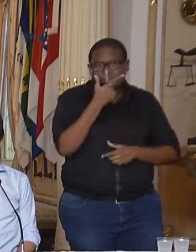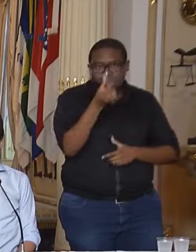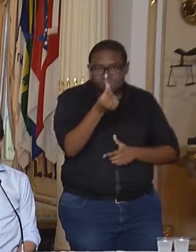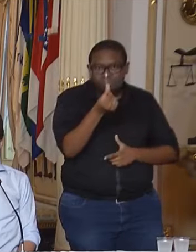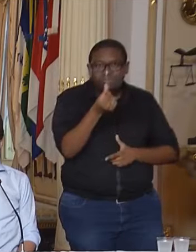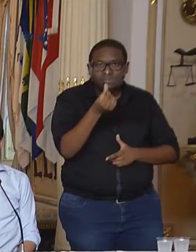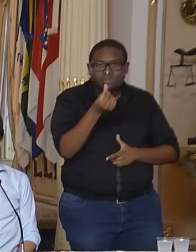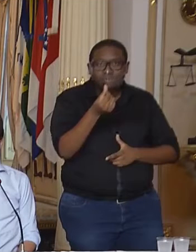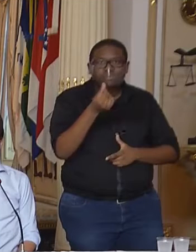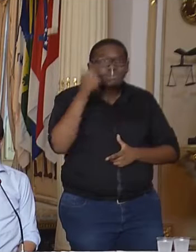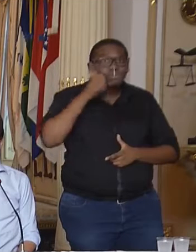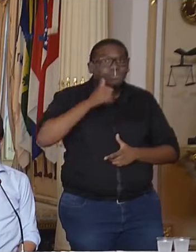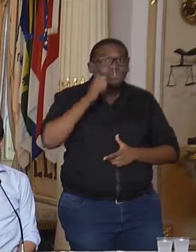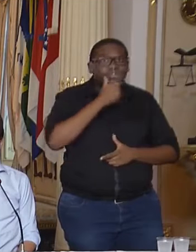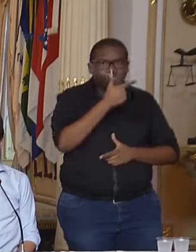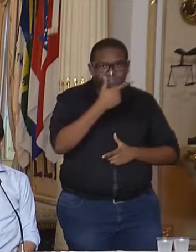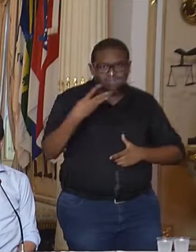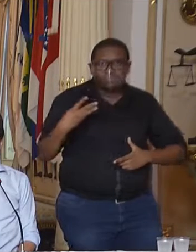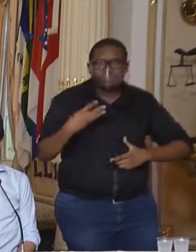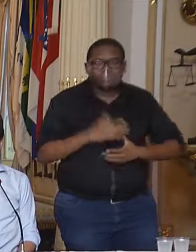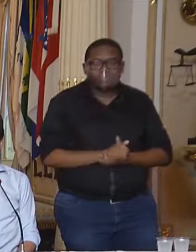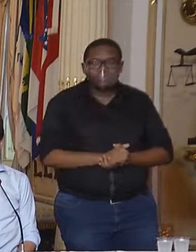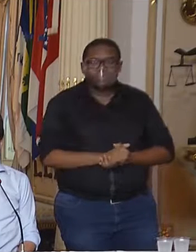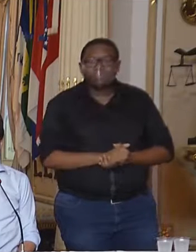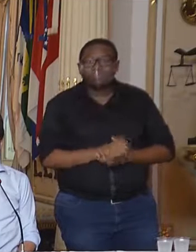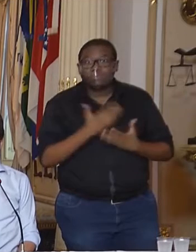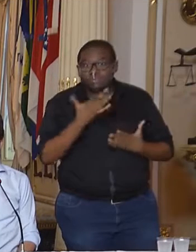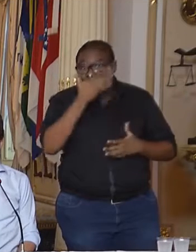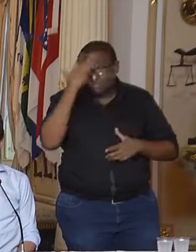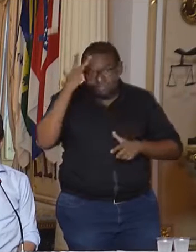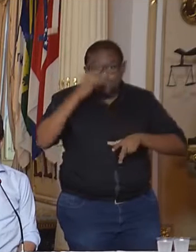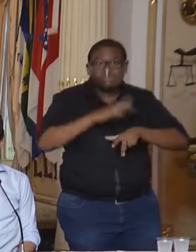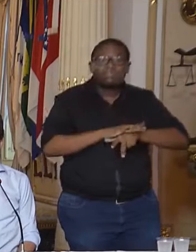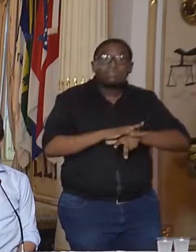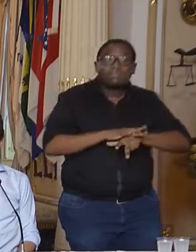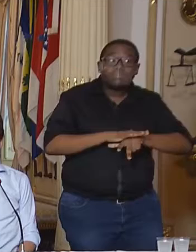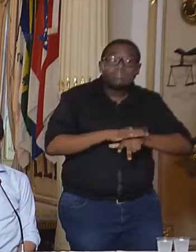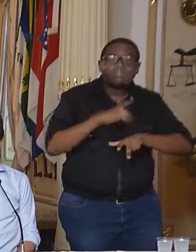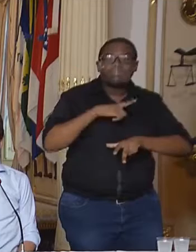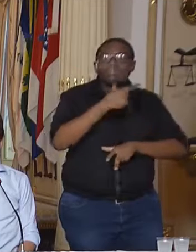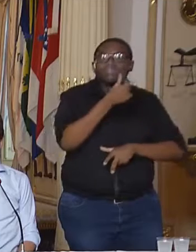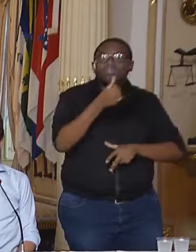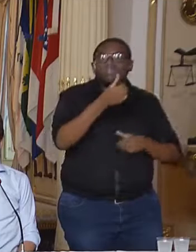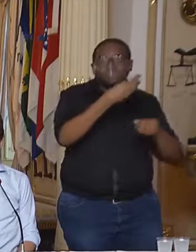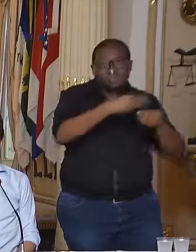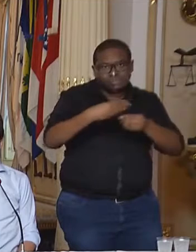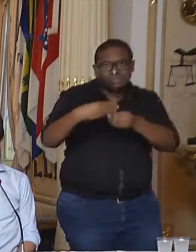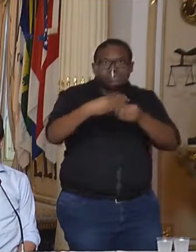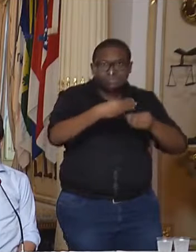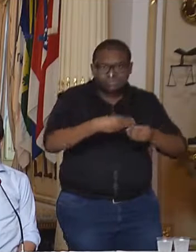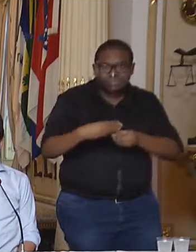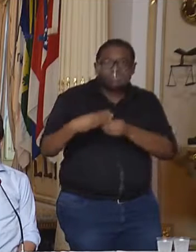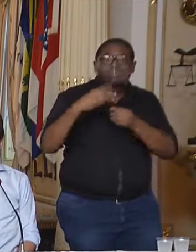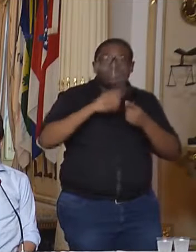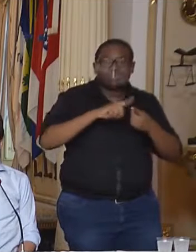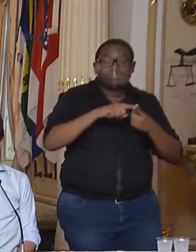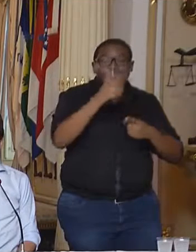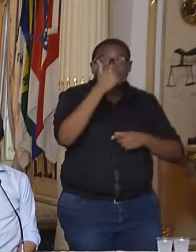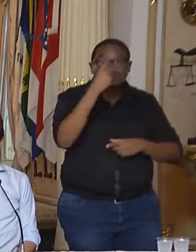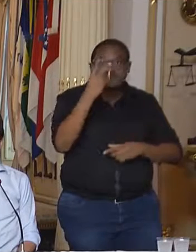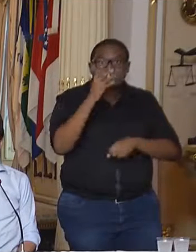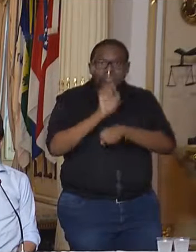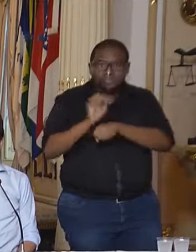do sexo feminino. Esses pacientes são de 26 municípios e de outros dois estados,